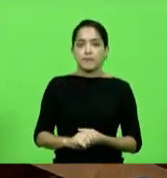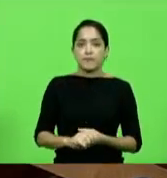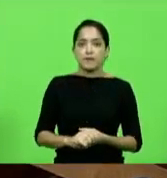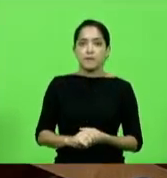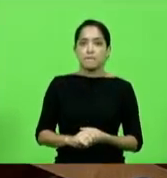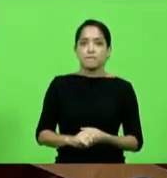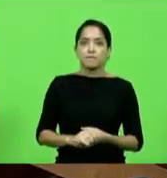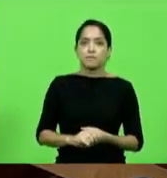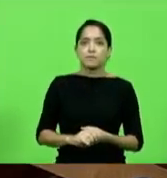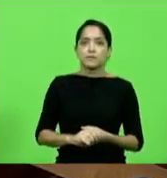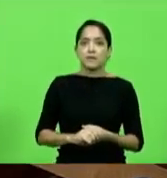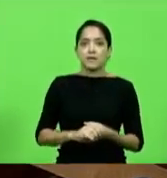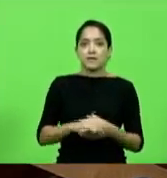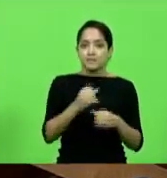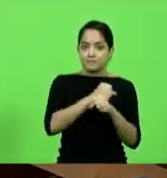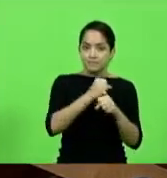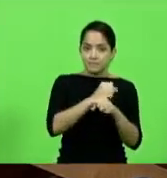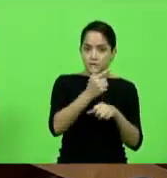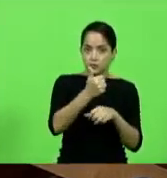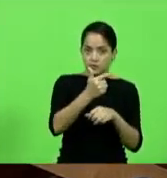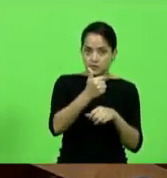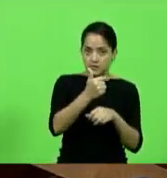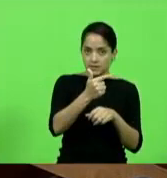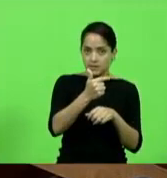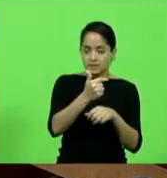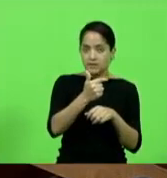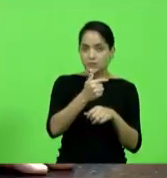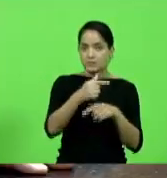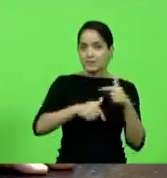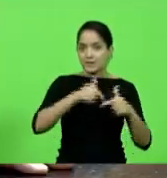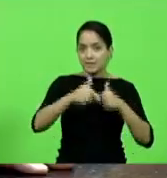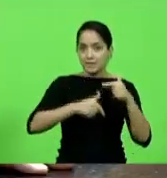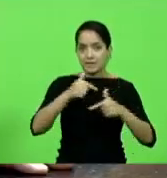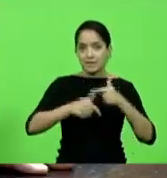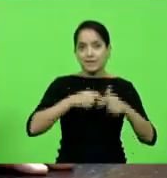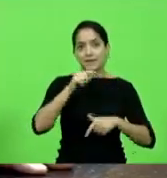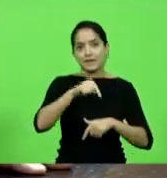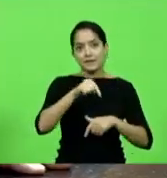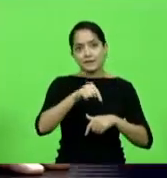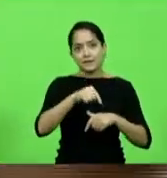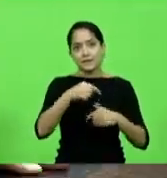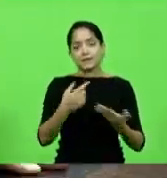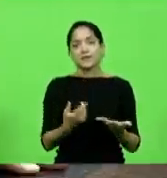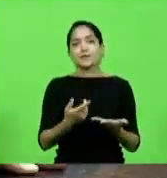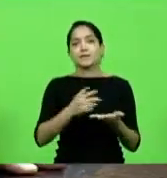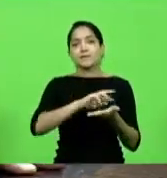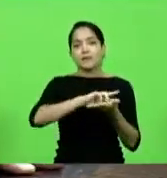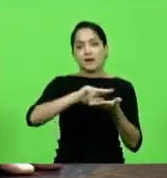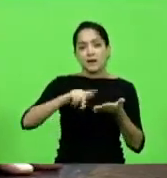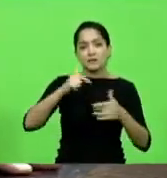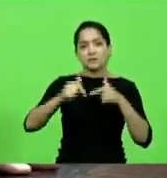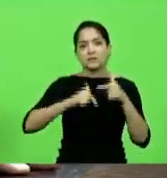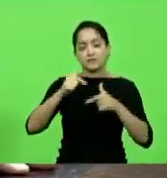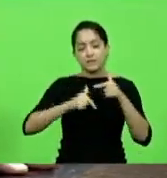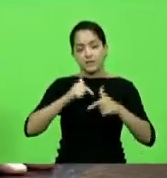depois de 12 anos e dois meses que eu passei aqui passando por várias atividades